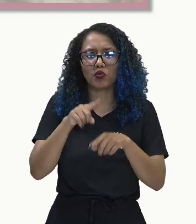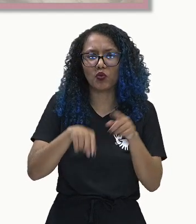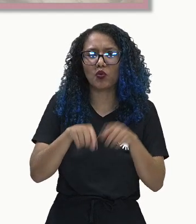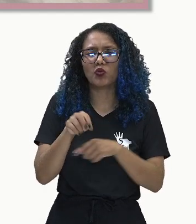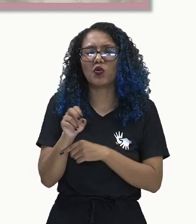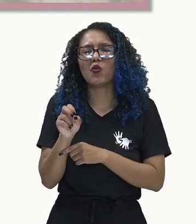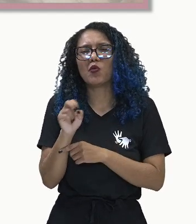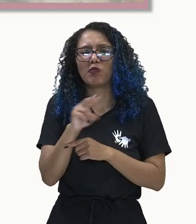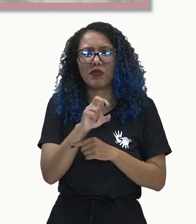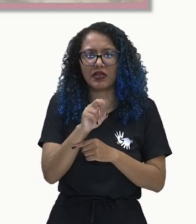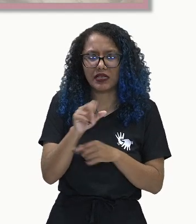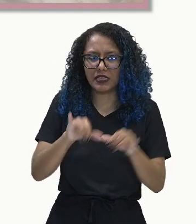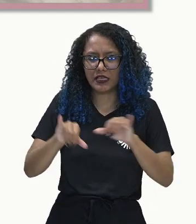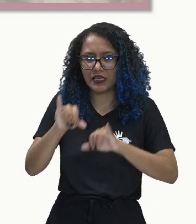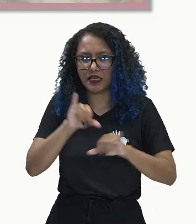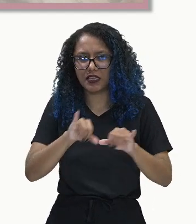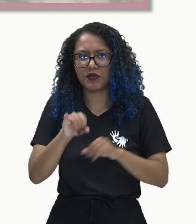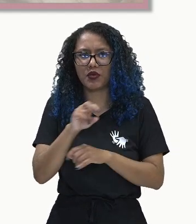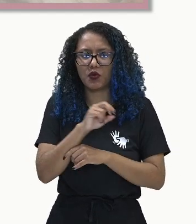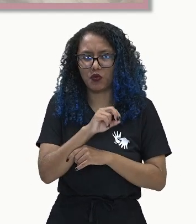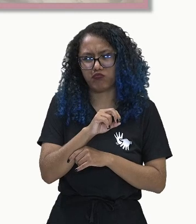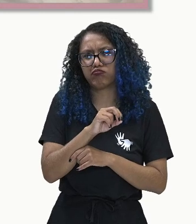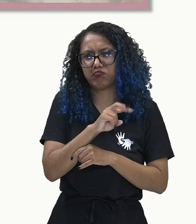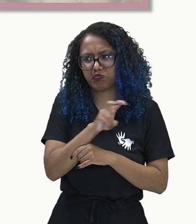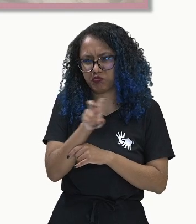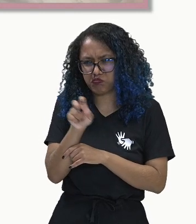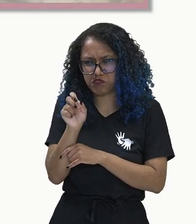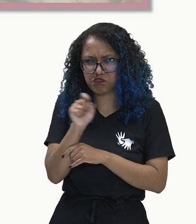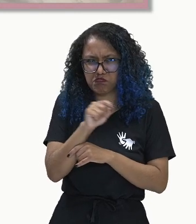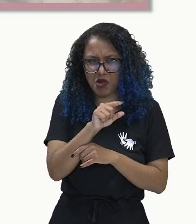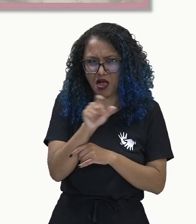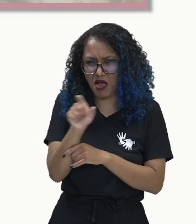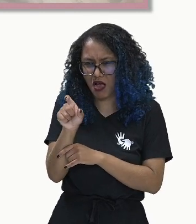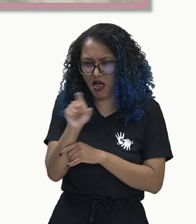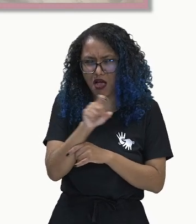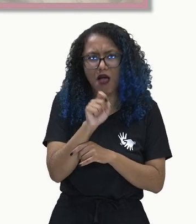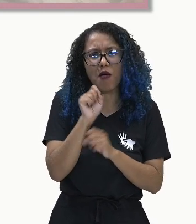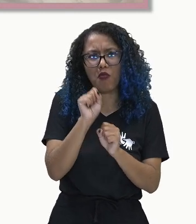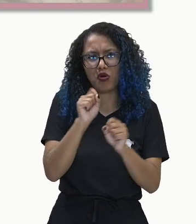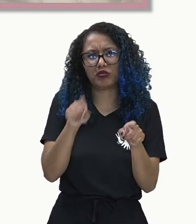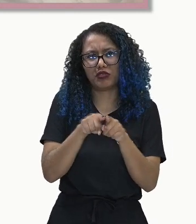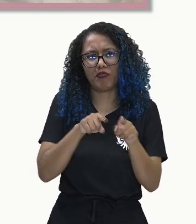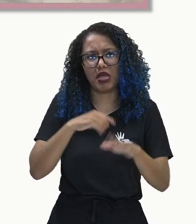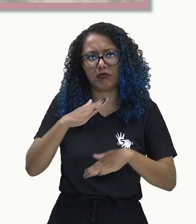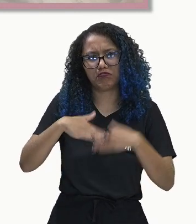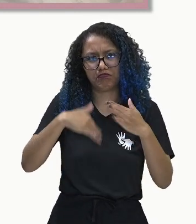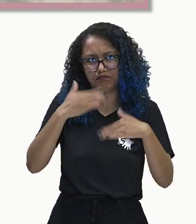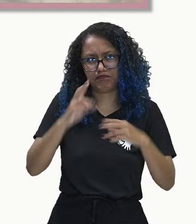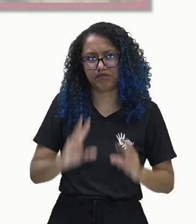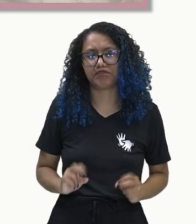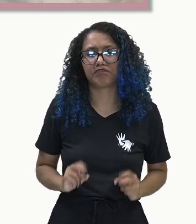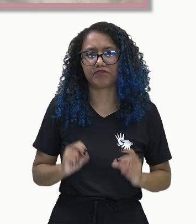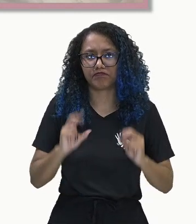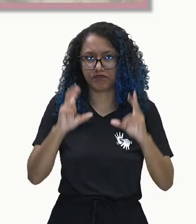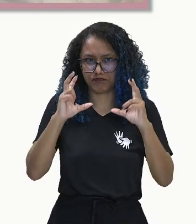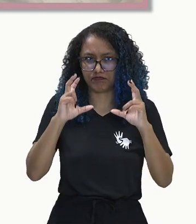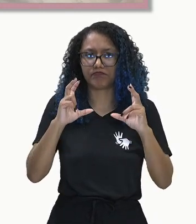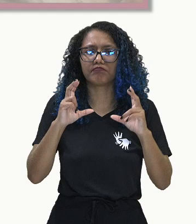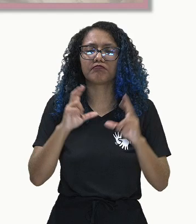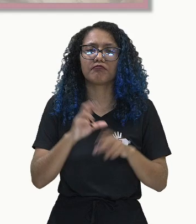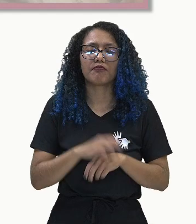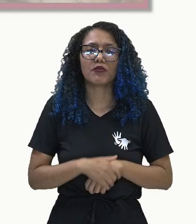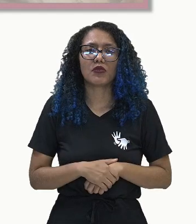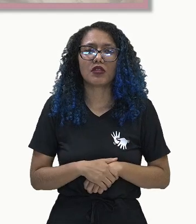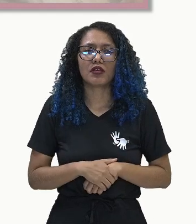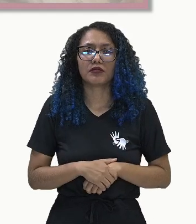solventes, que podem aumentar o risco também do desenvolvimento do linfoma, assim como as doenças autoimunes